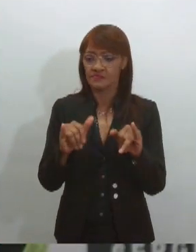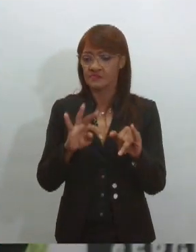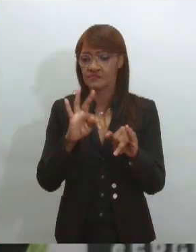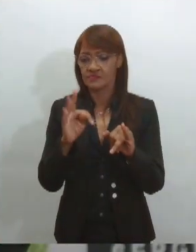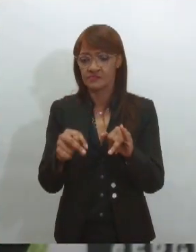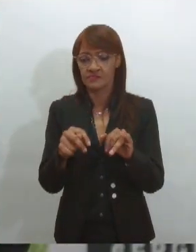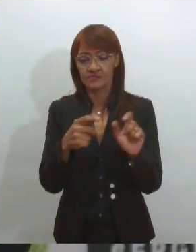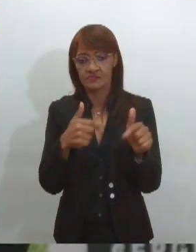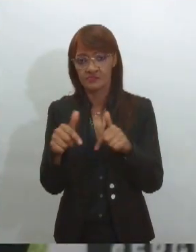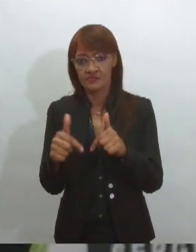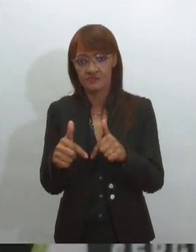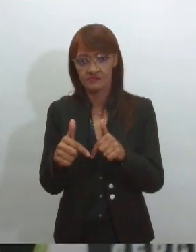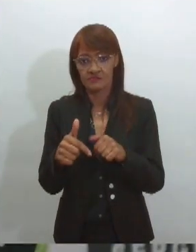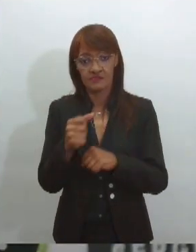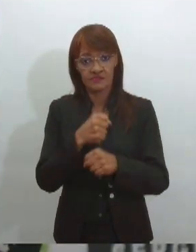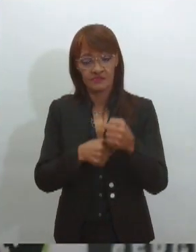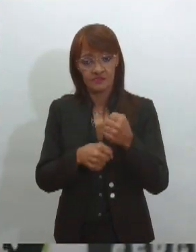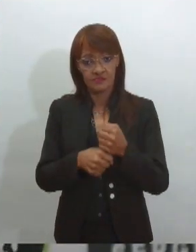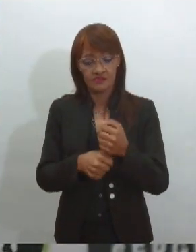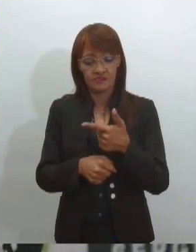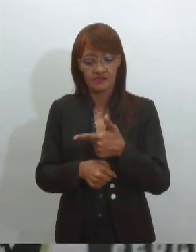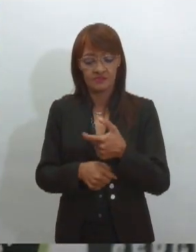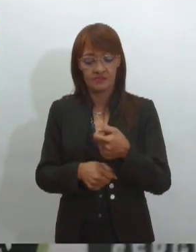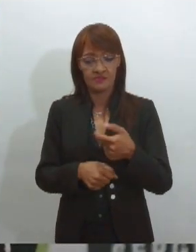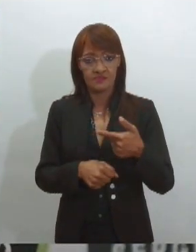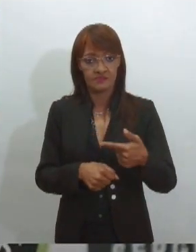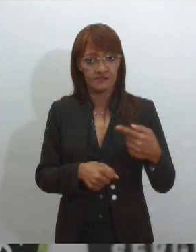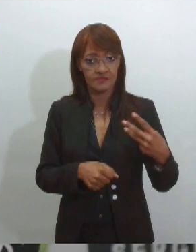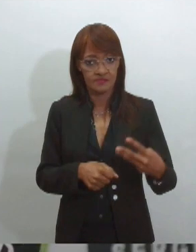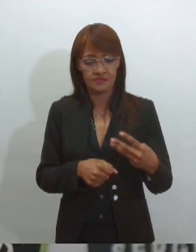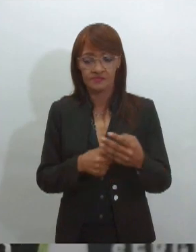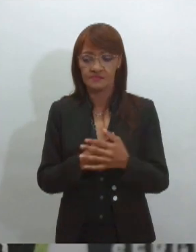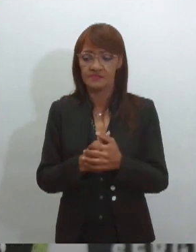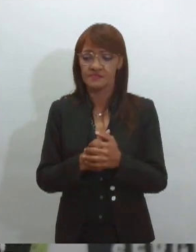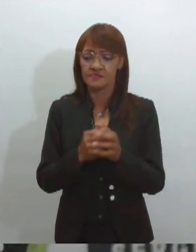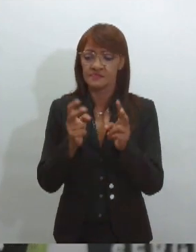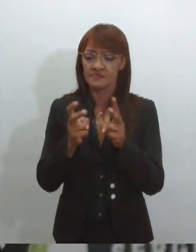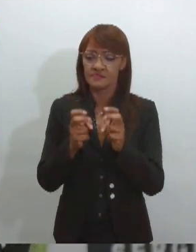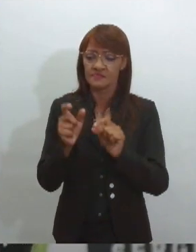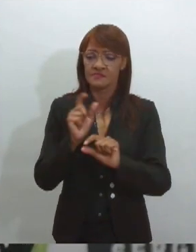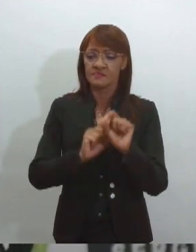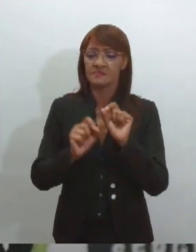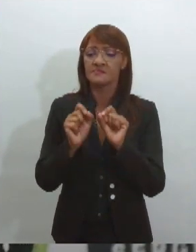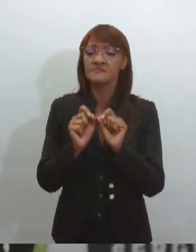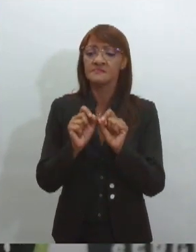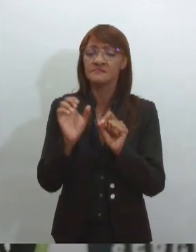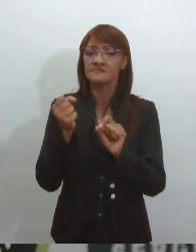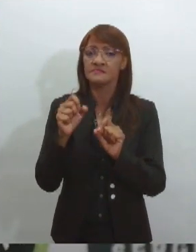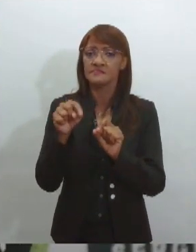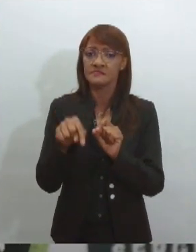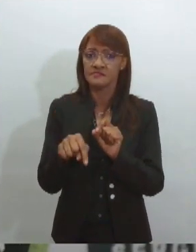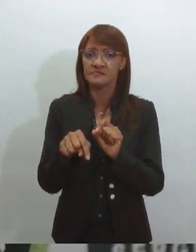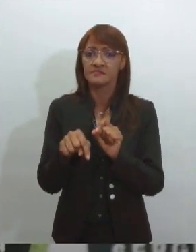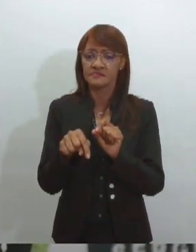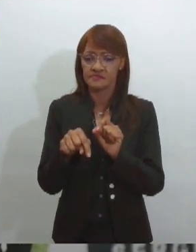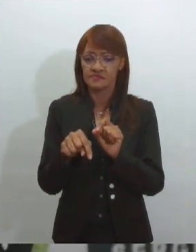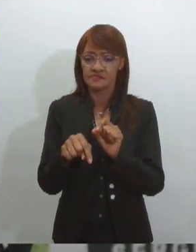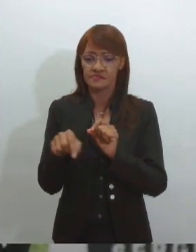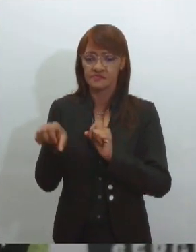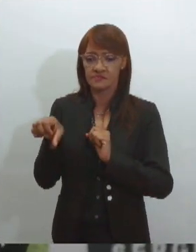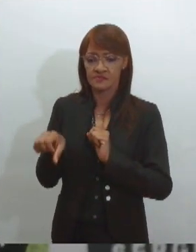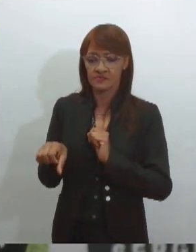e constatamos que Sergipe teve 975